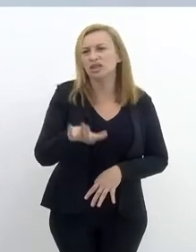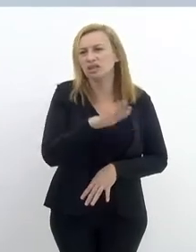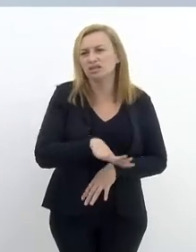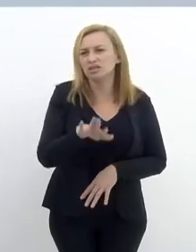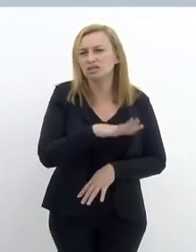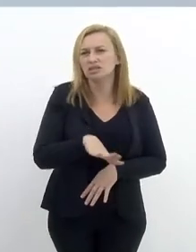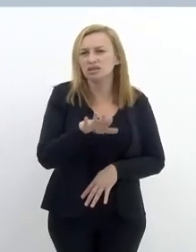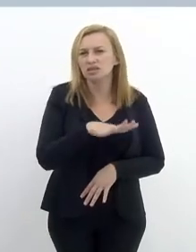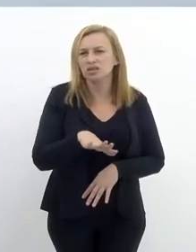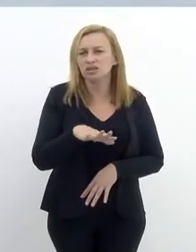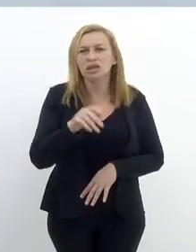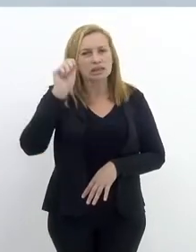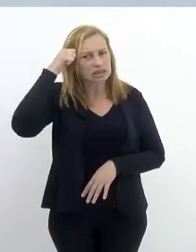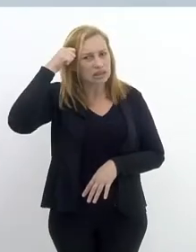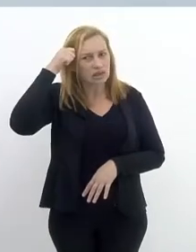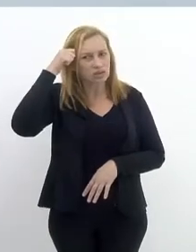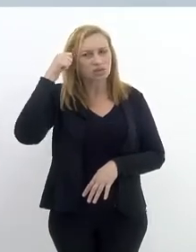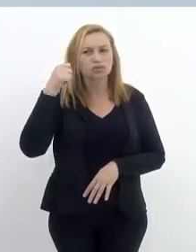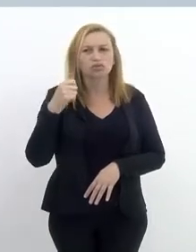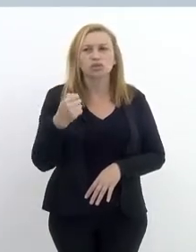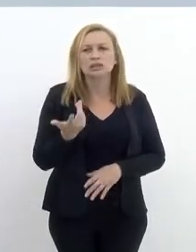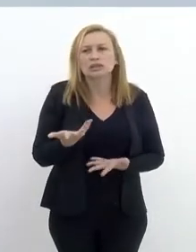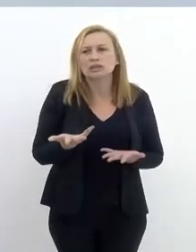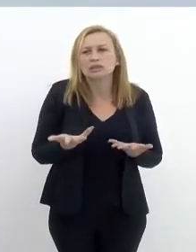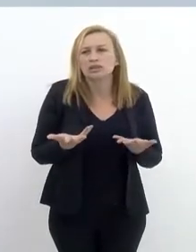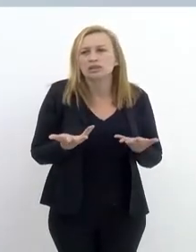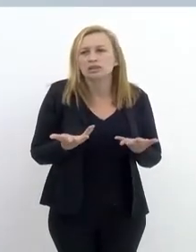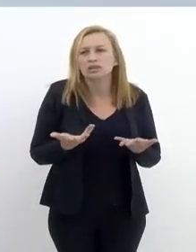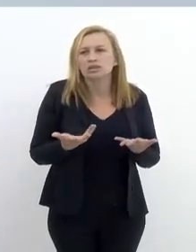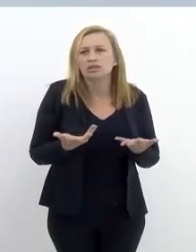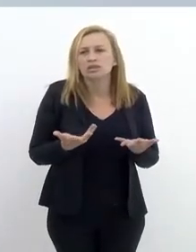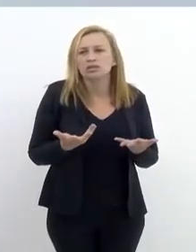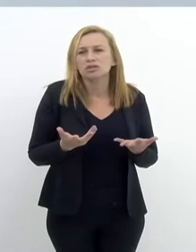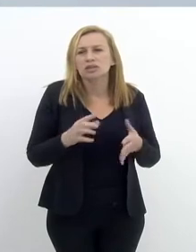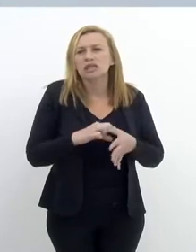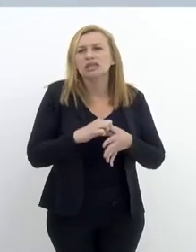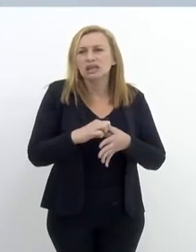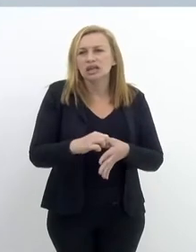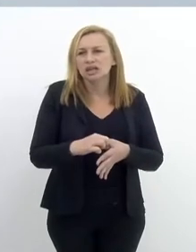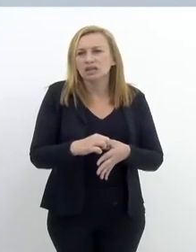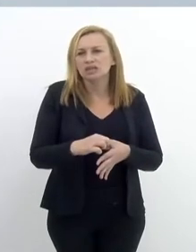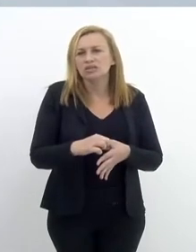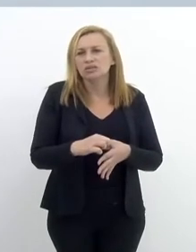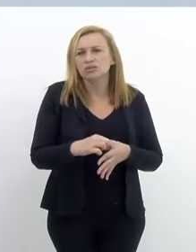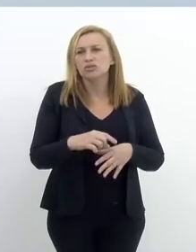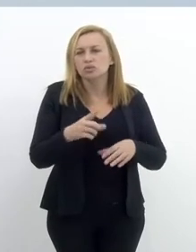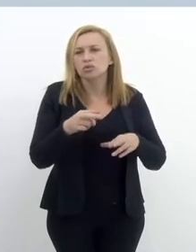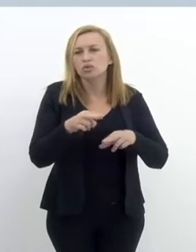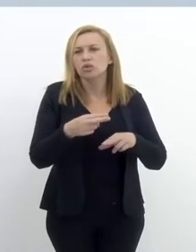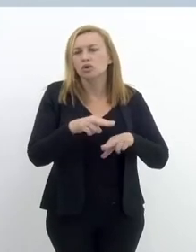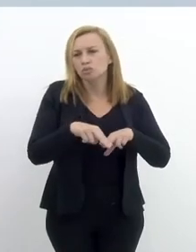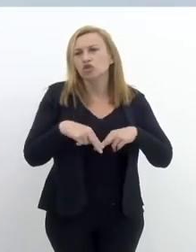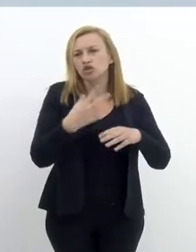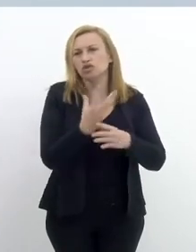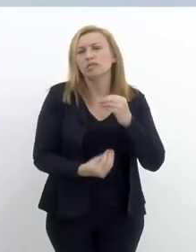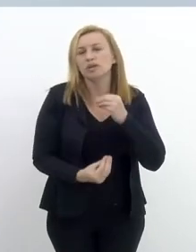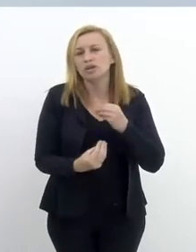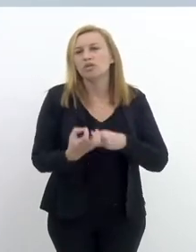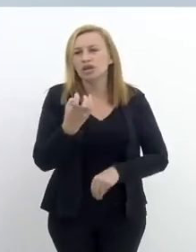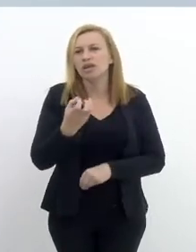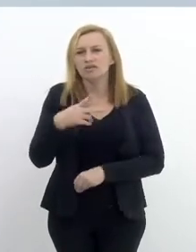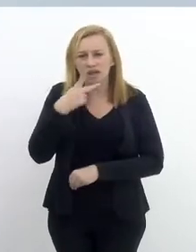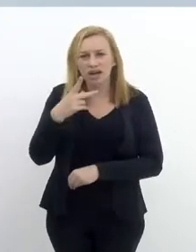adolescentes e crianças negros, vamos dizer assim, liderando aí os casos de desaparecimento.